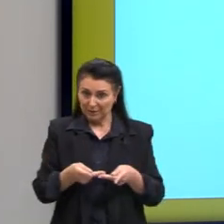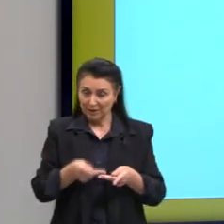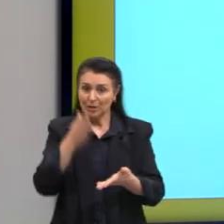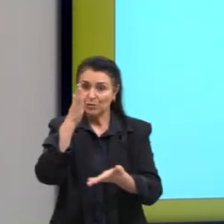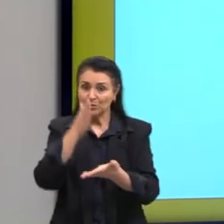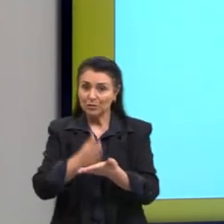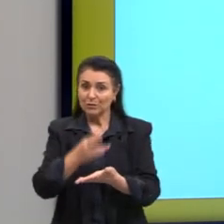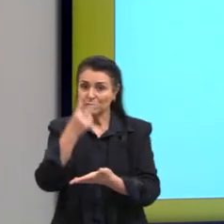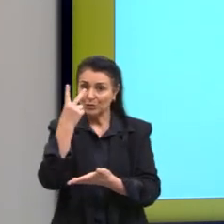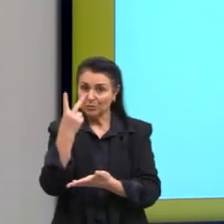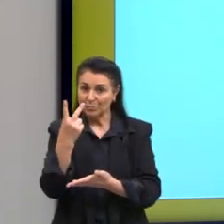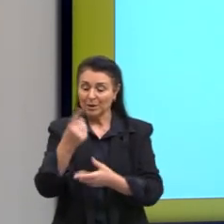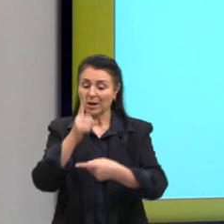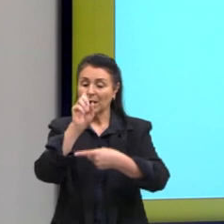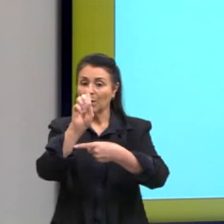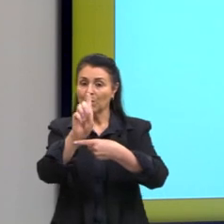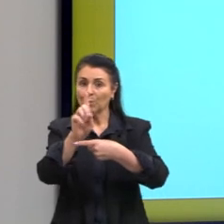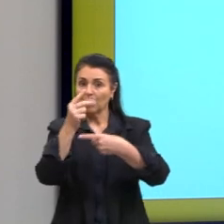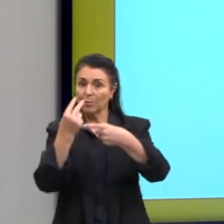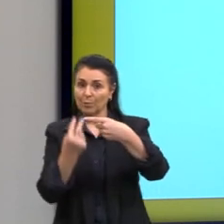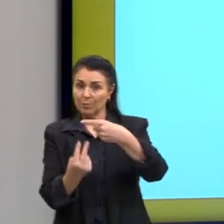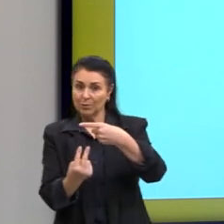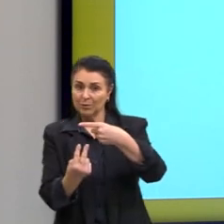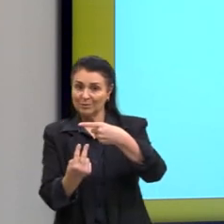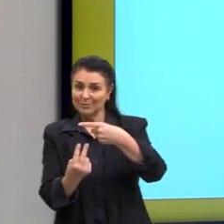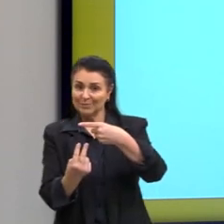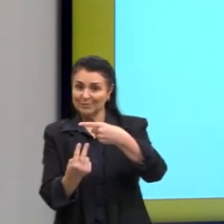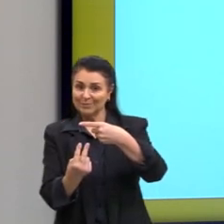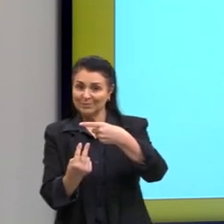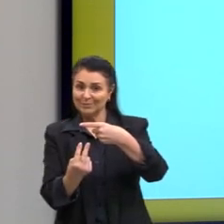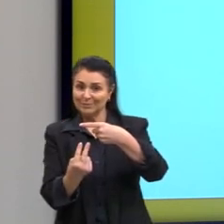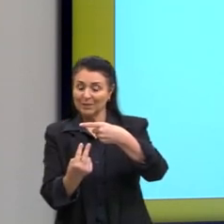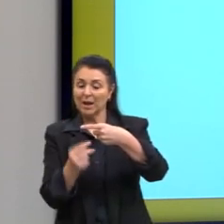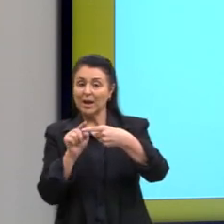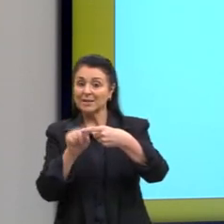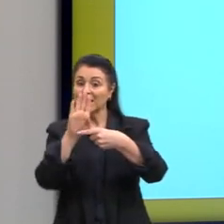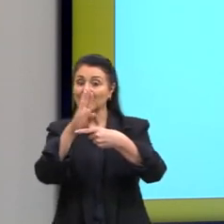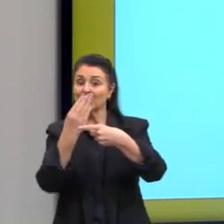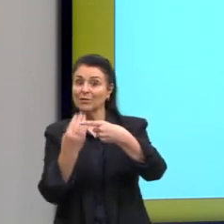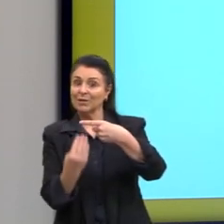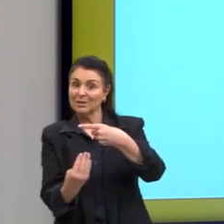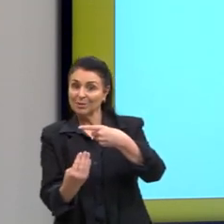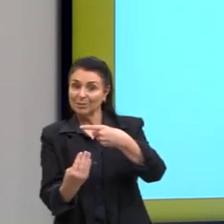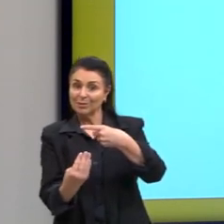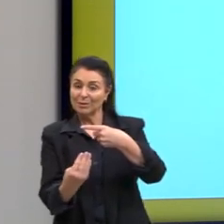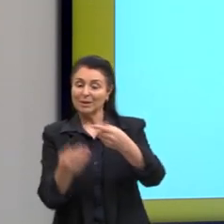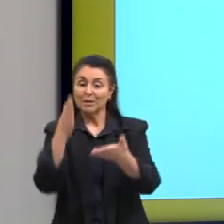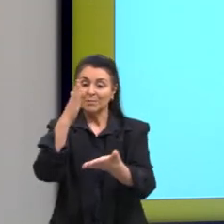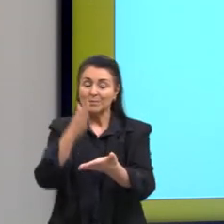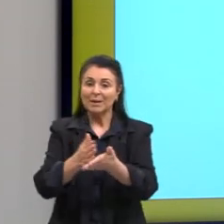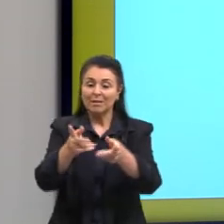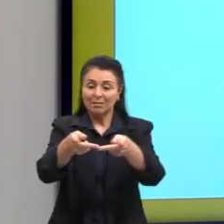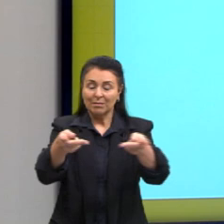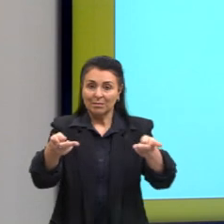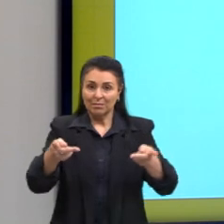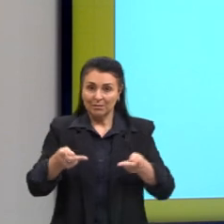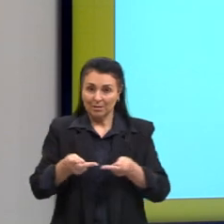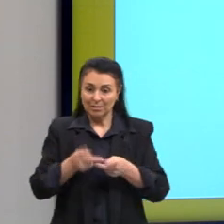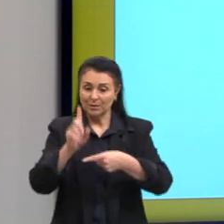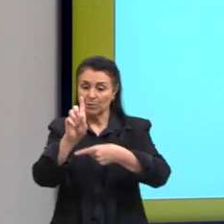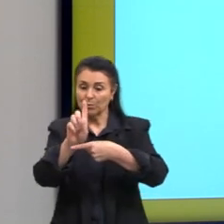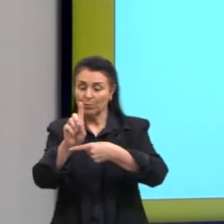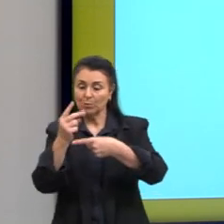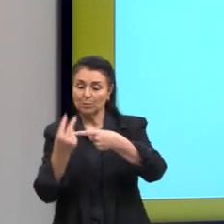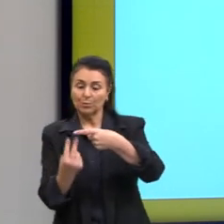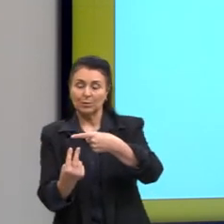a resposta é 1 meio, ou seja, 1 sobre 2. Essa é a fração associada a essa divisão da pizza em